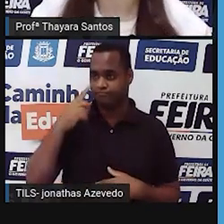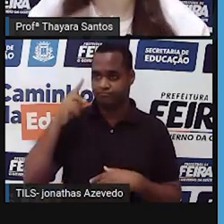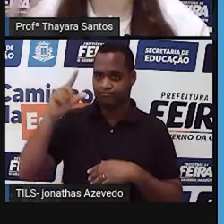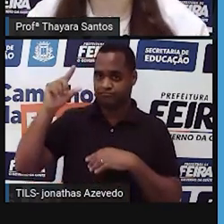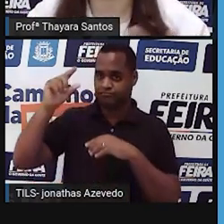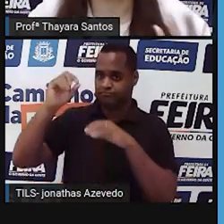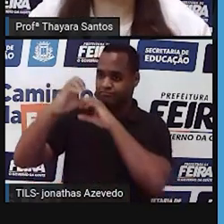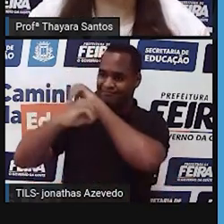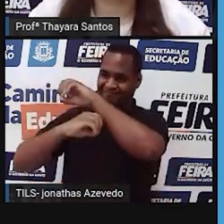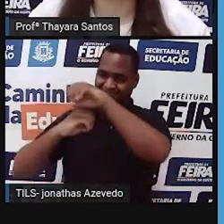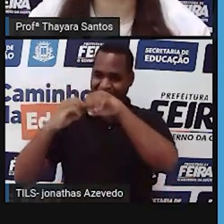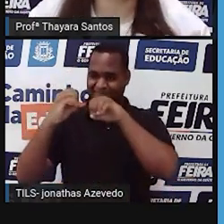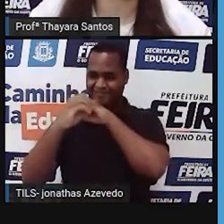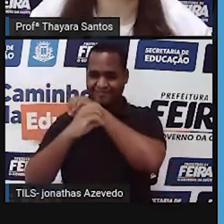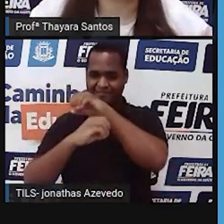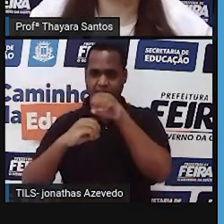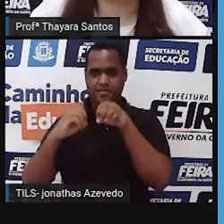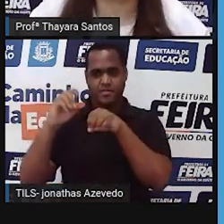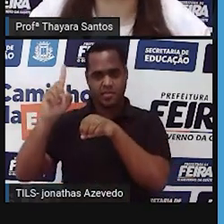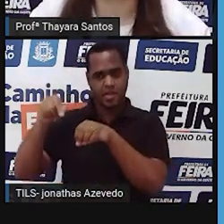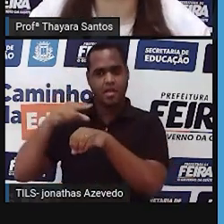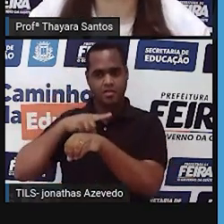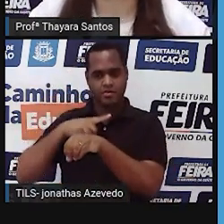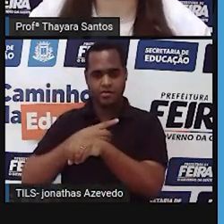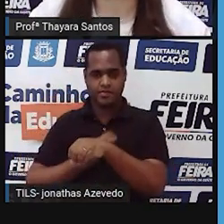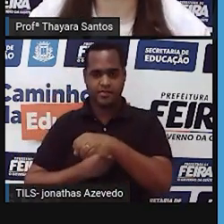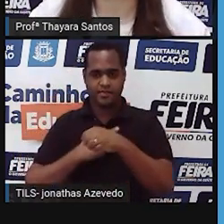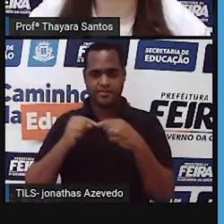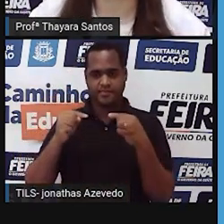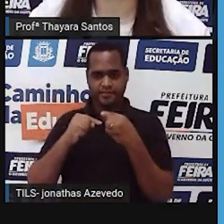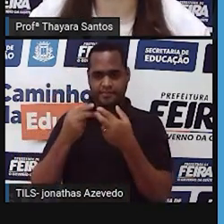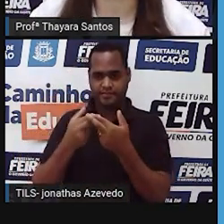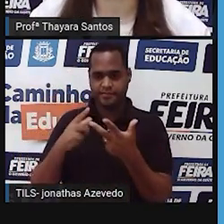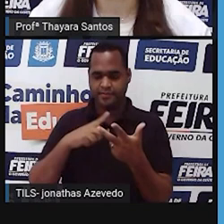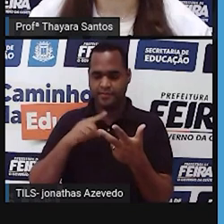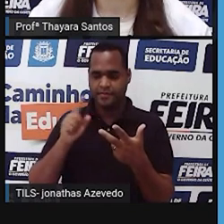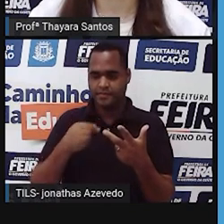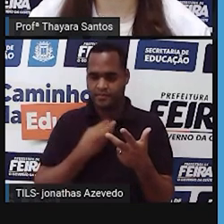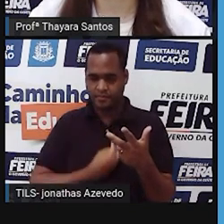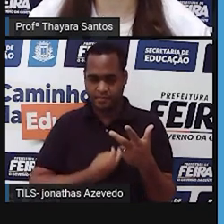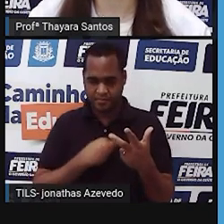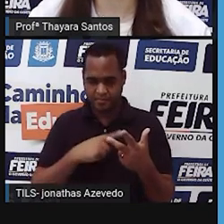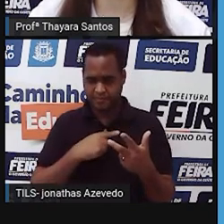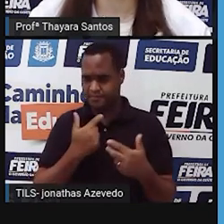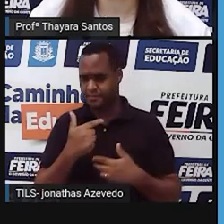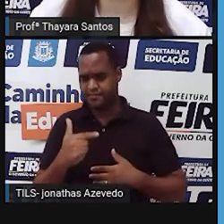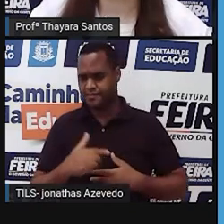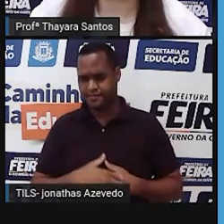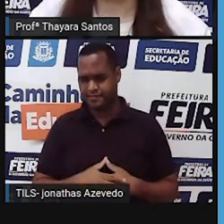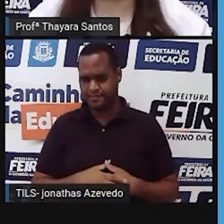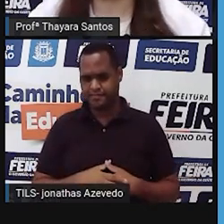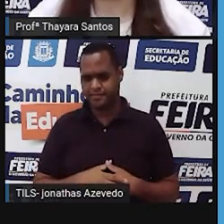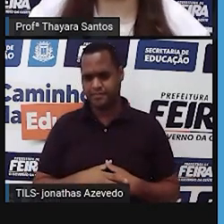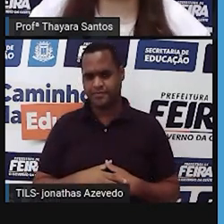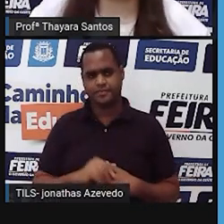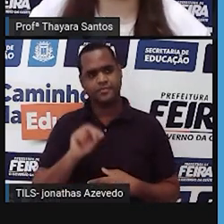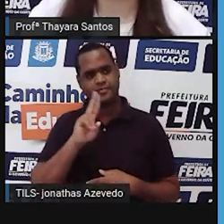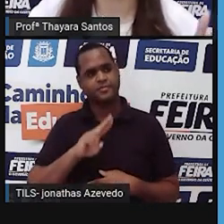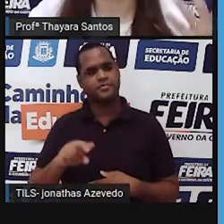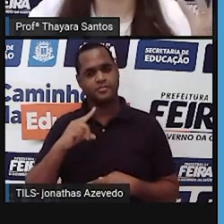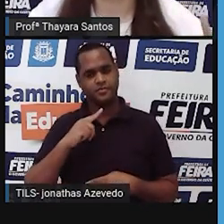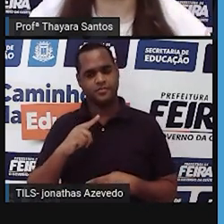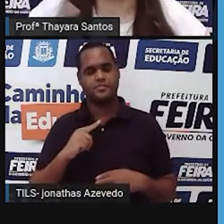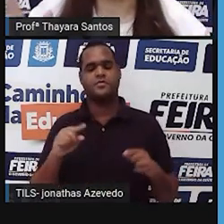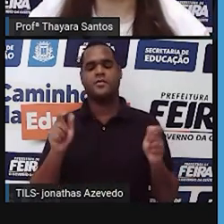vivos quanto as coisas que não são vivas, né? Que fazem parte do nosso ambiente, mas que não são vivas. E que os ângulos aparentes